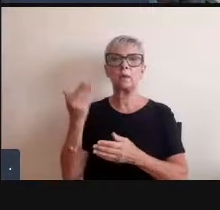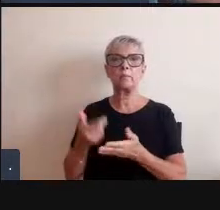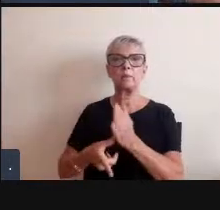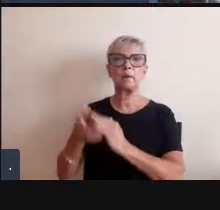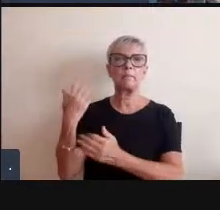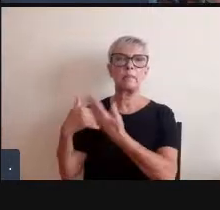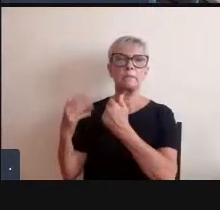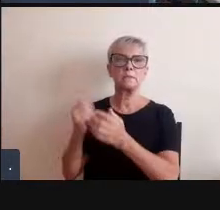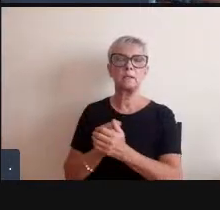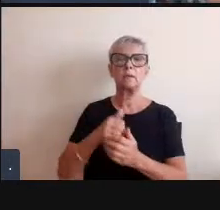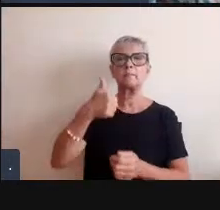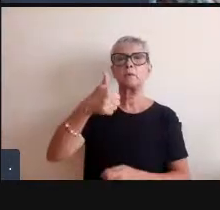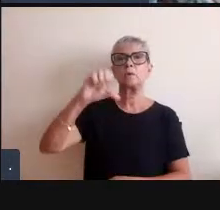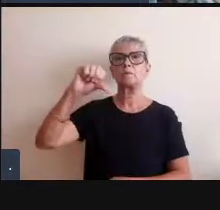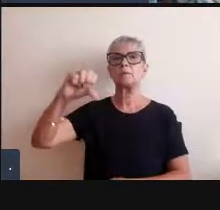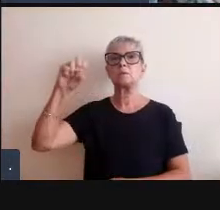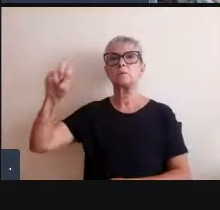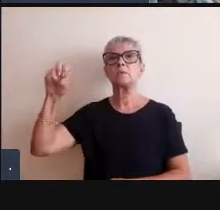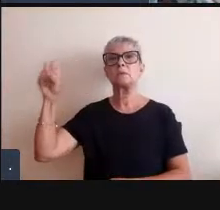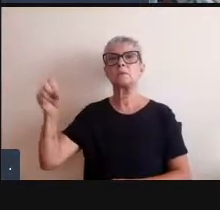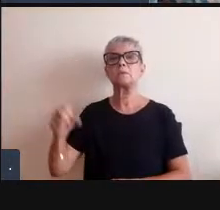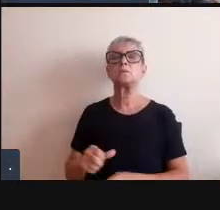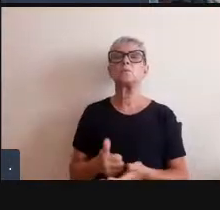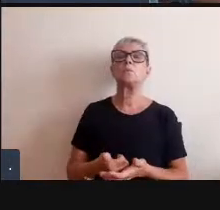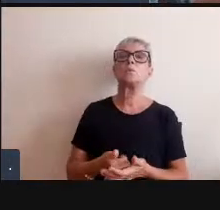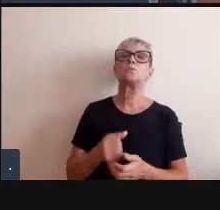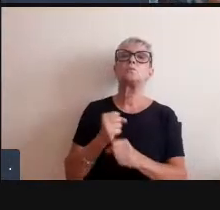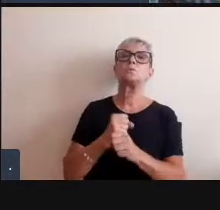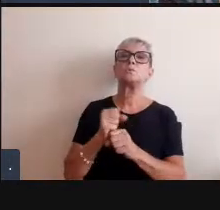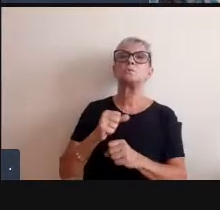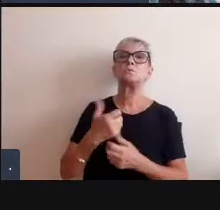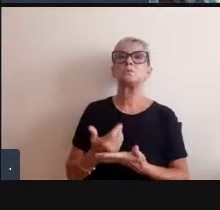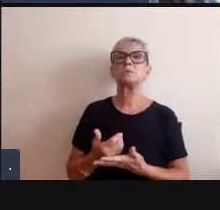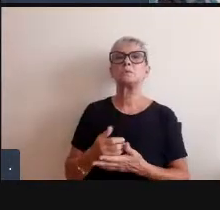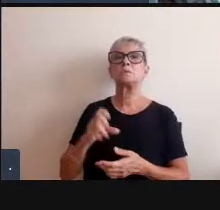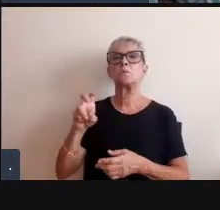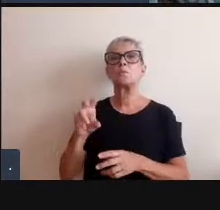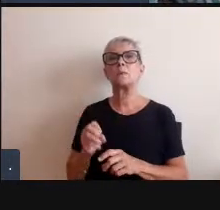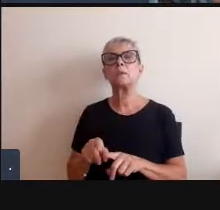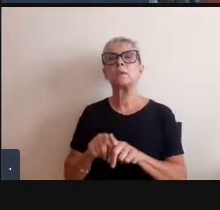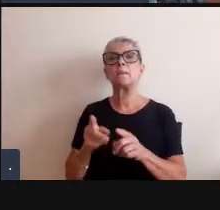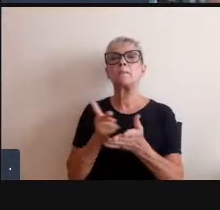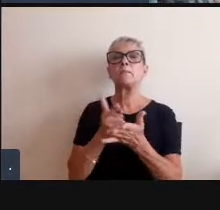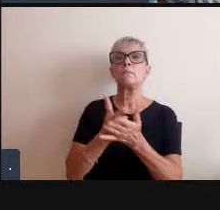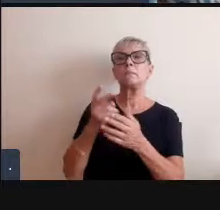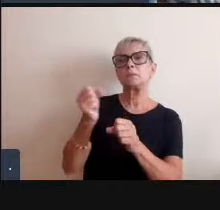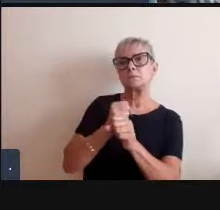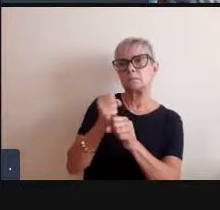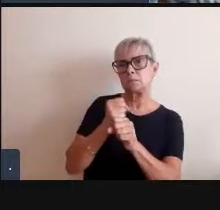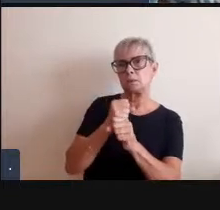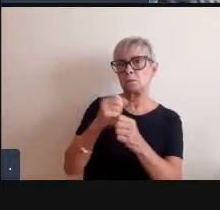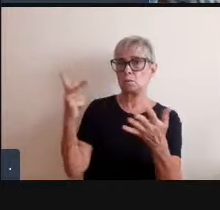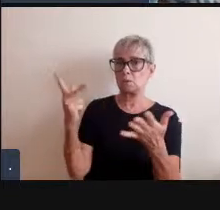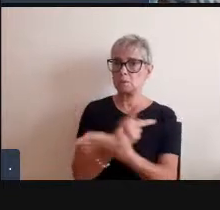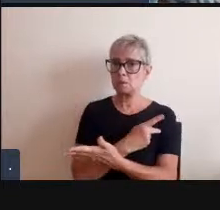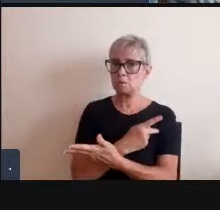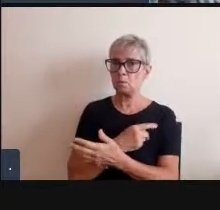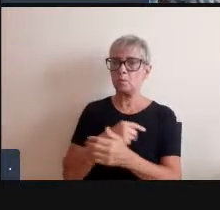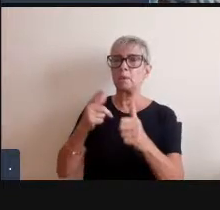de 1955 da década de 50 no mesmo ano está acontecendo a primeira documenta de caça